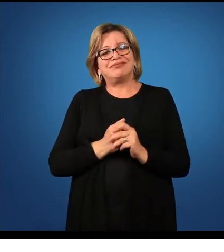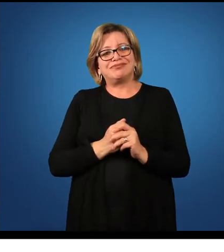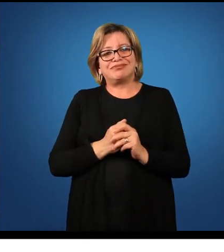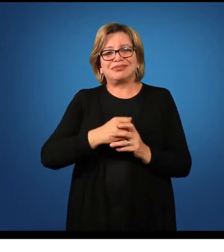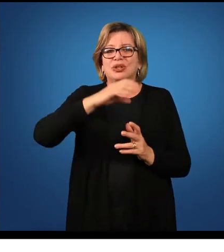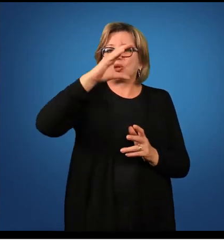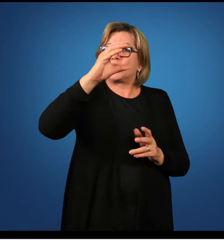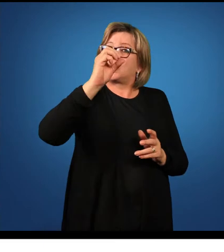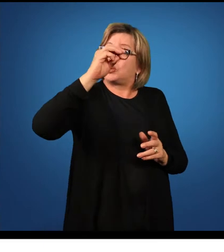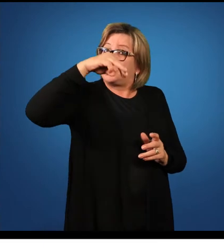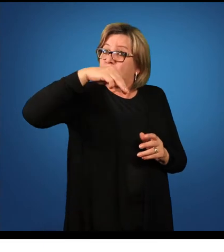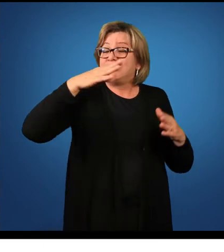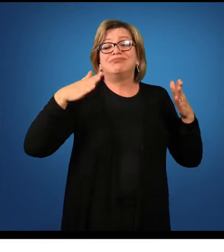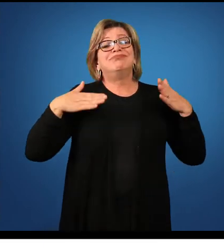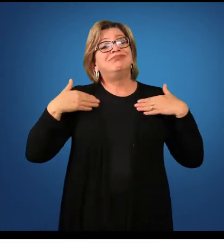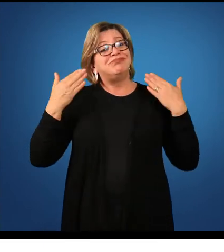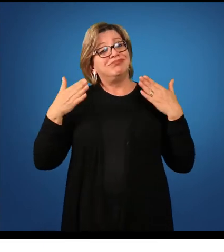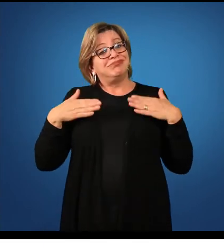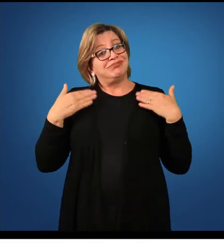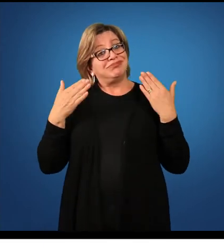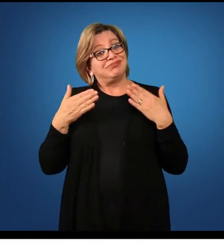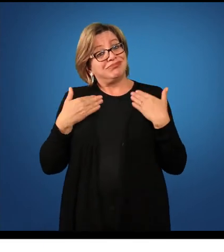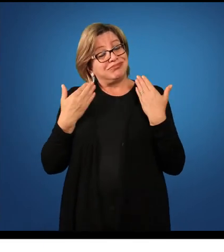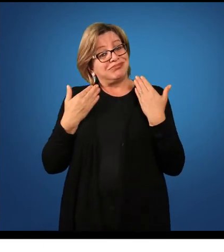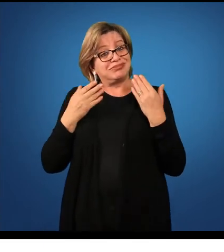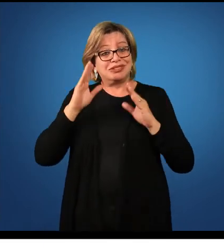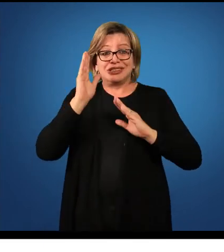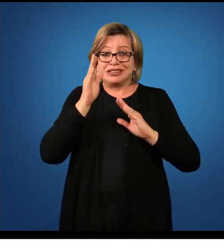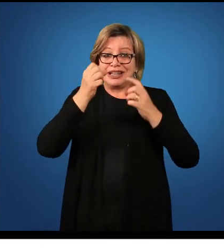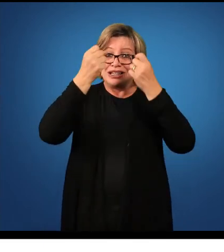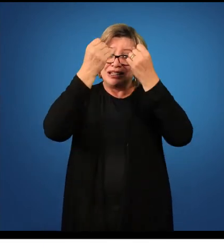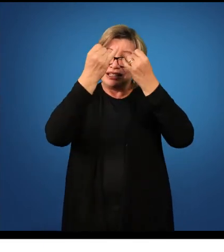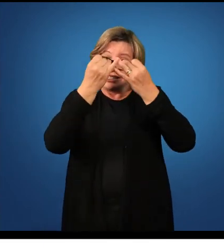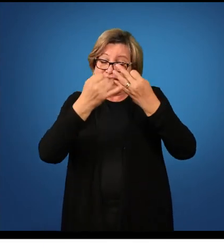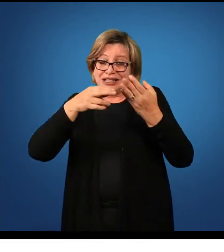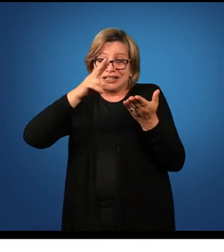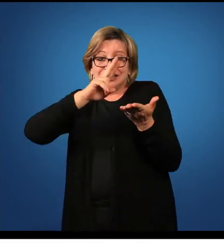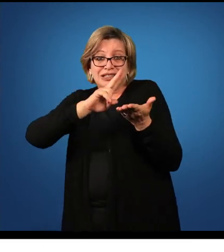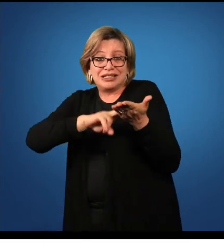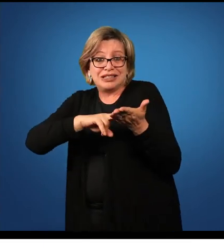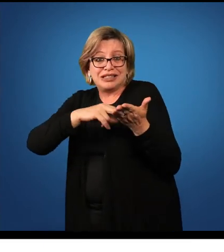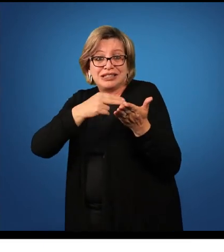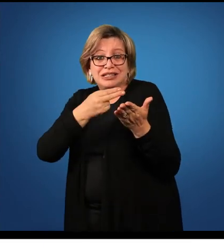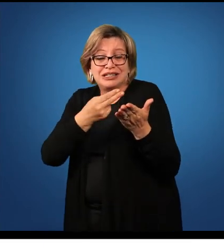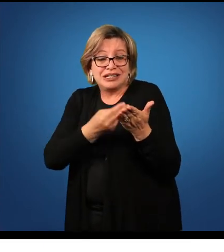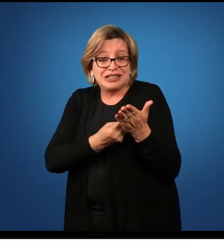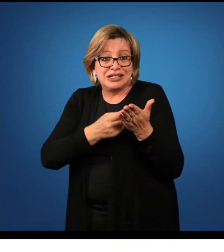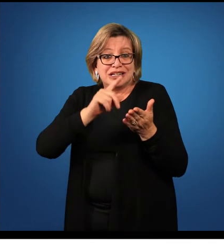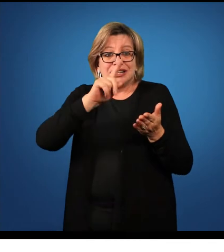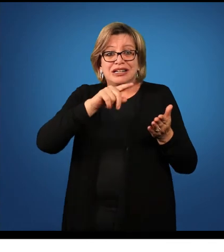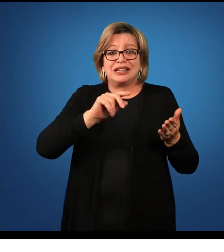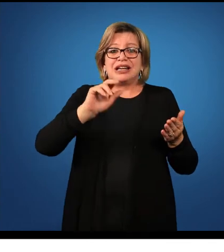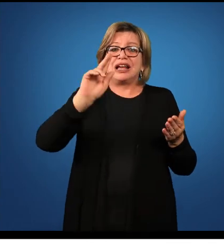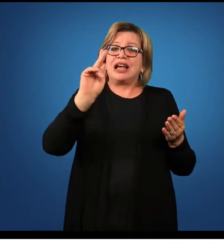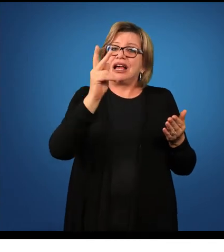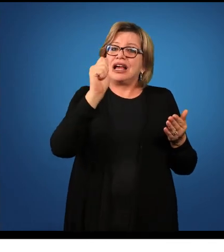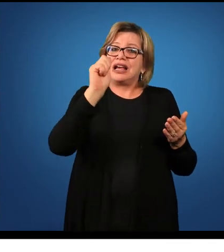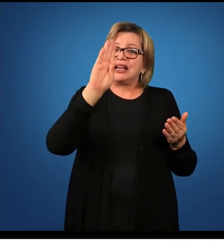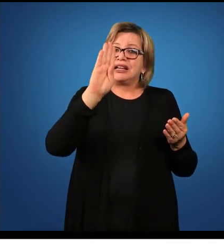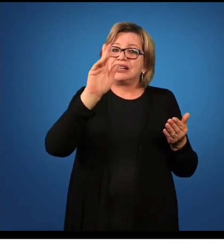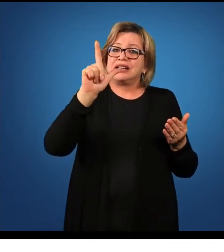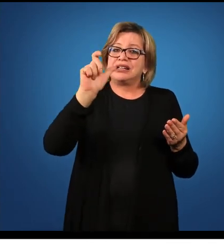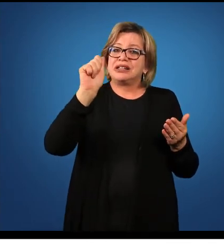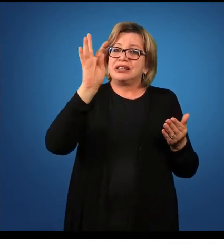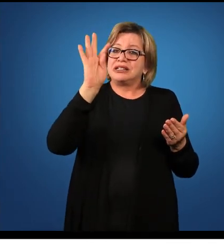Com alegria. Então, conforme dito, traduz-se com o caso ablativo. A palavra